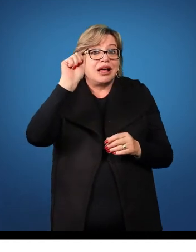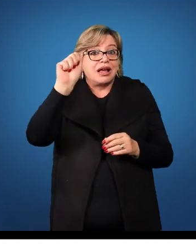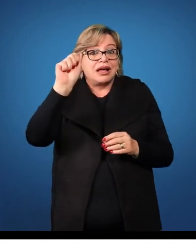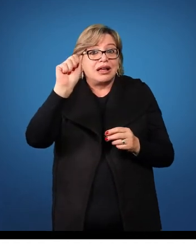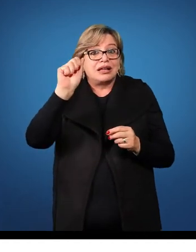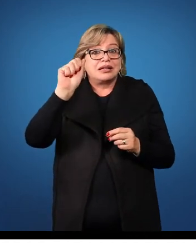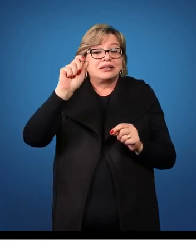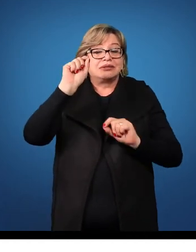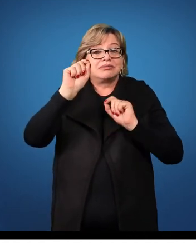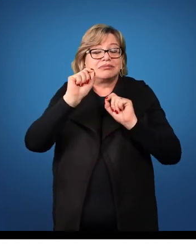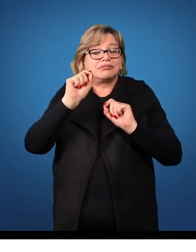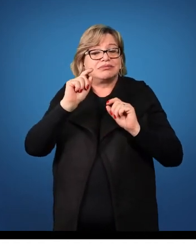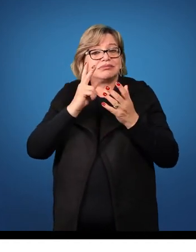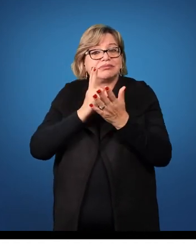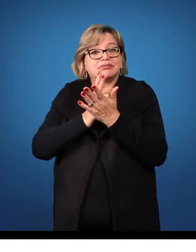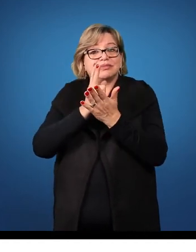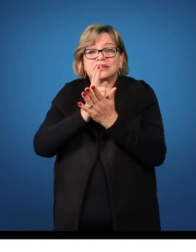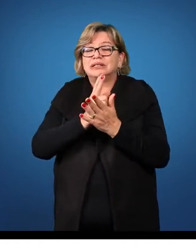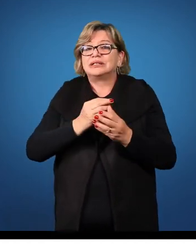da segunda declinação.